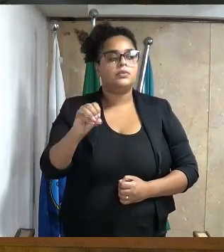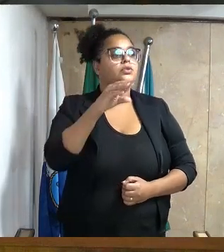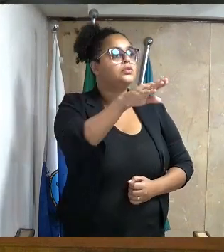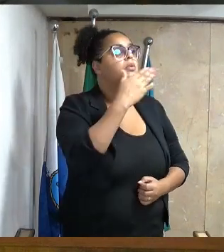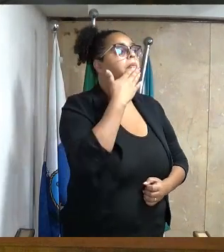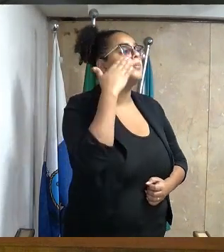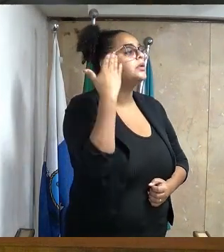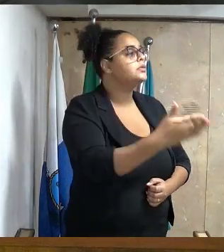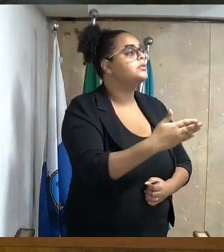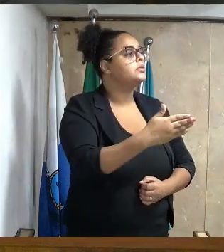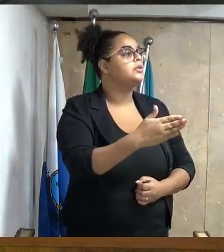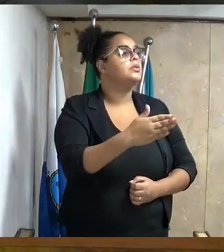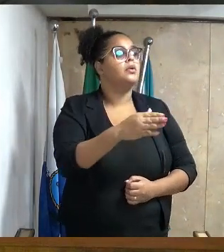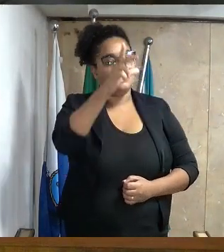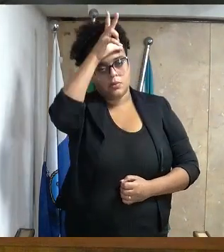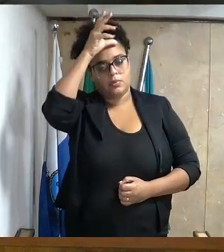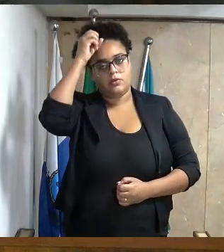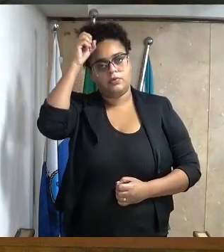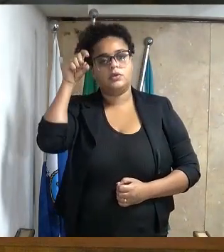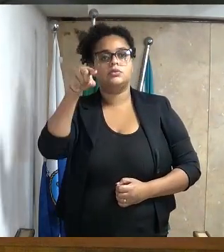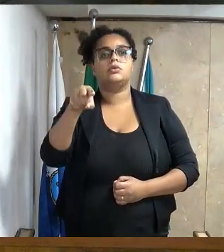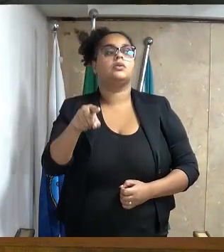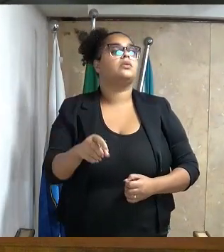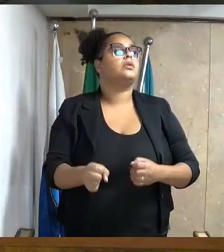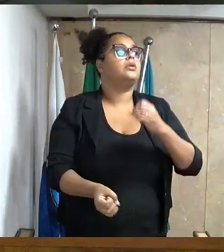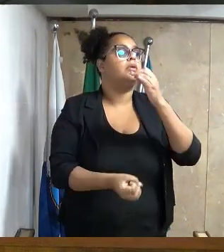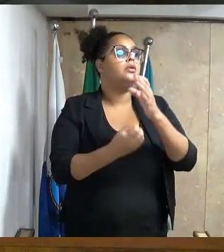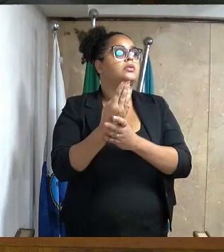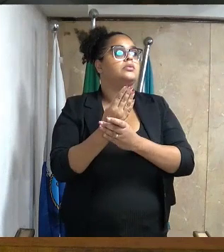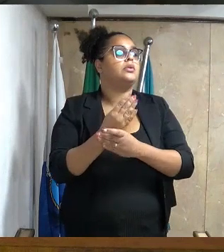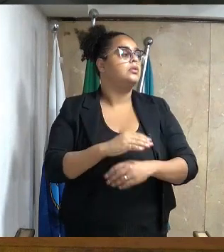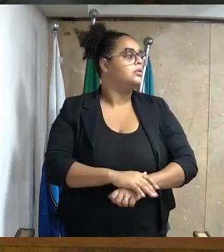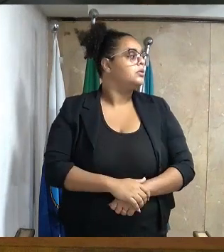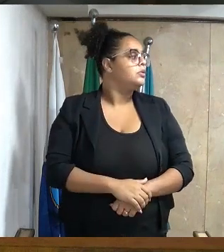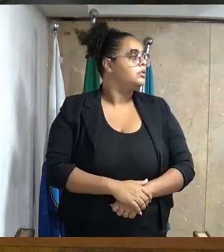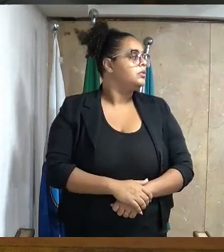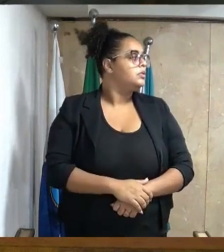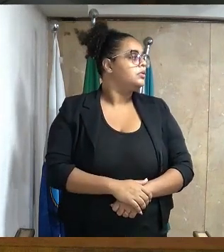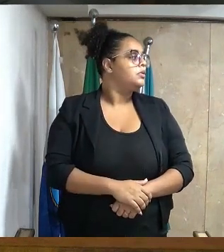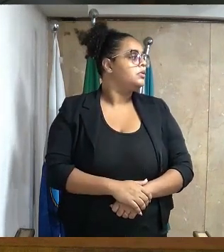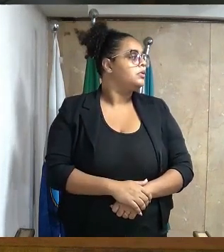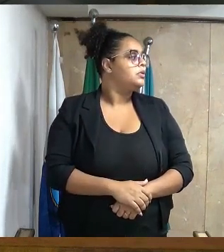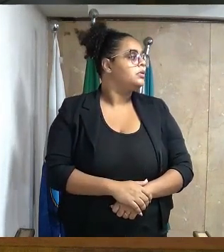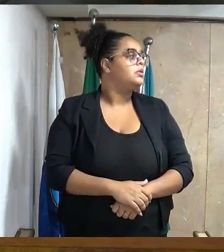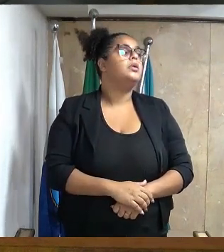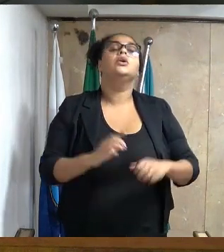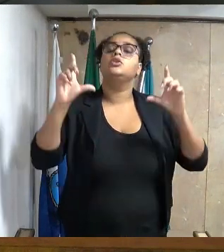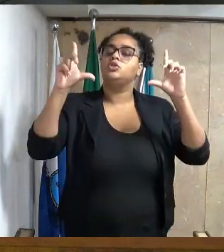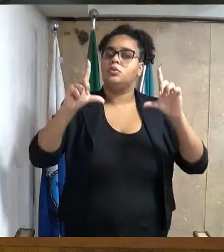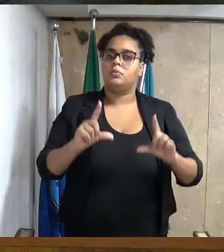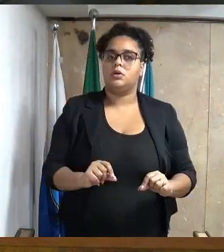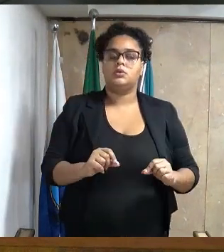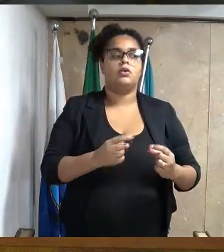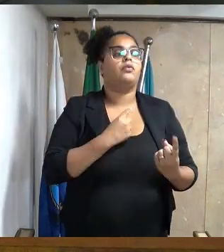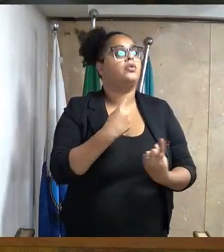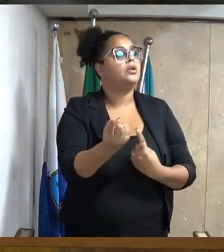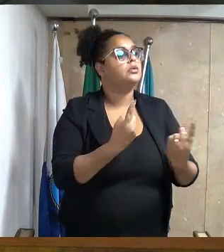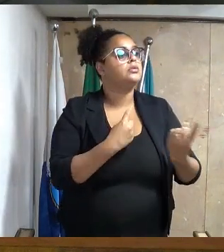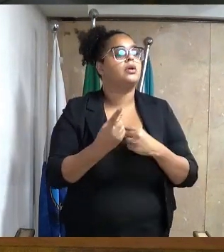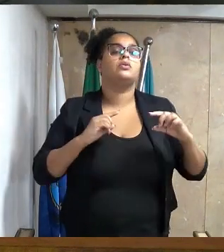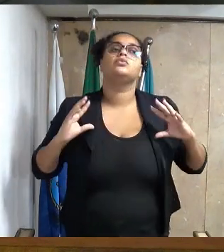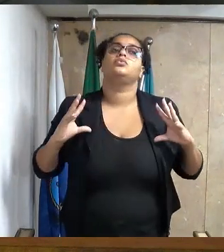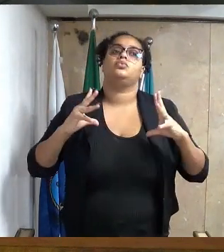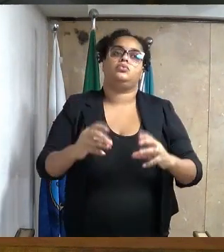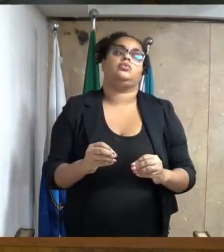Solicitando, dois seletíssimos, senhor prefeito, construção de redutores de velocidade em